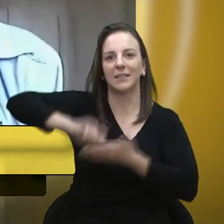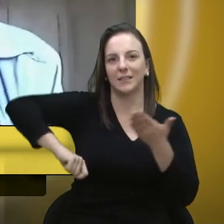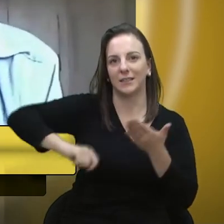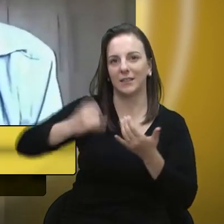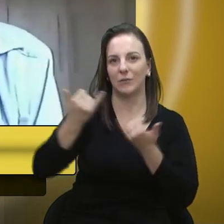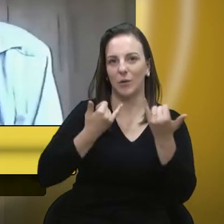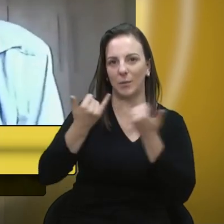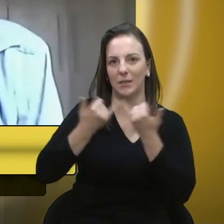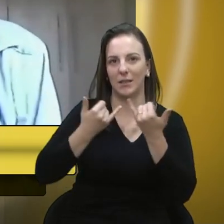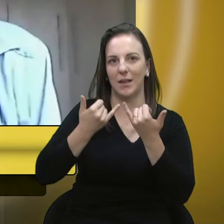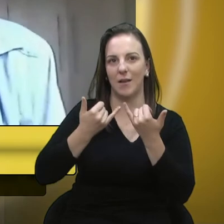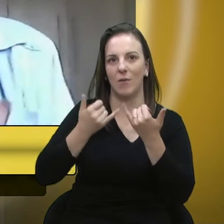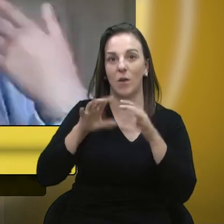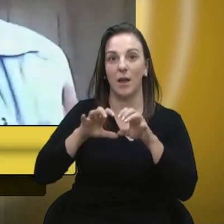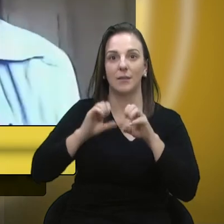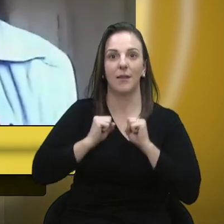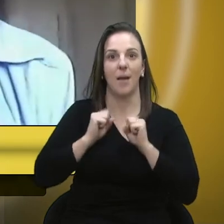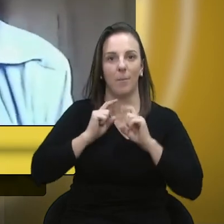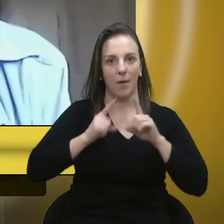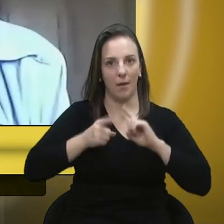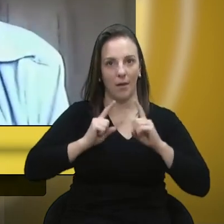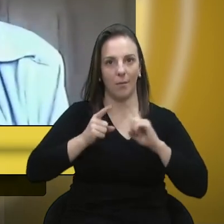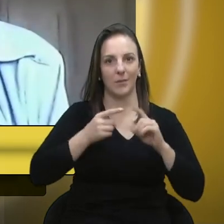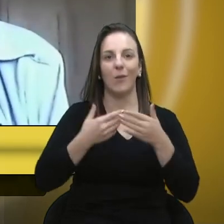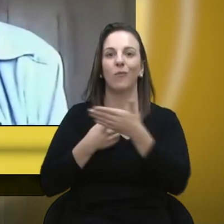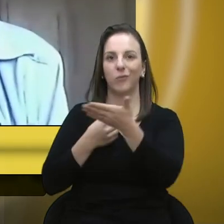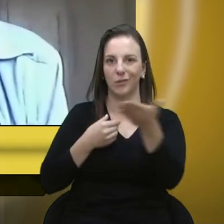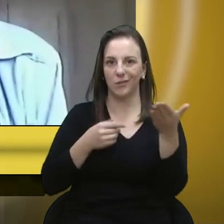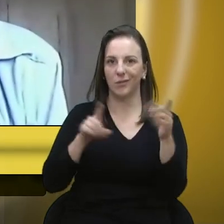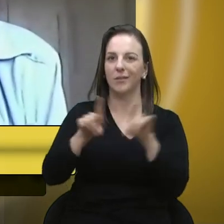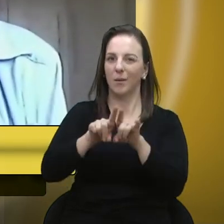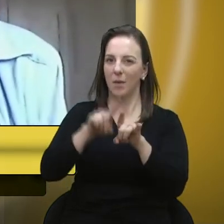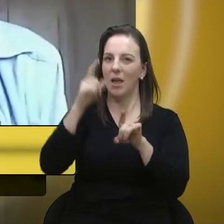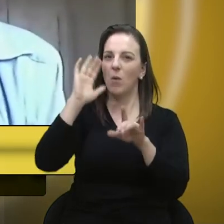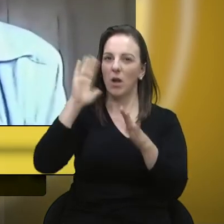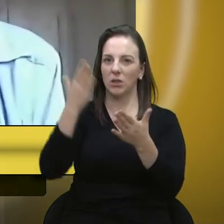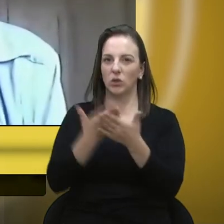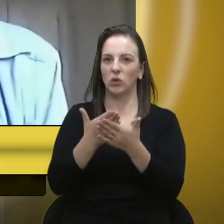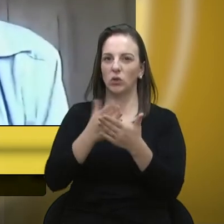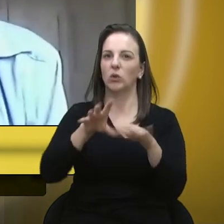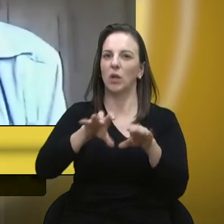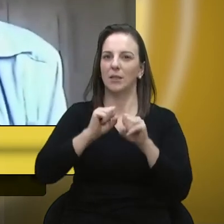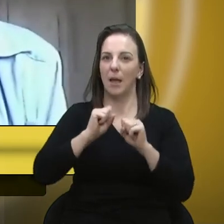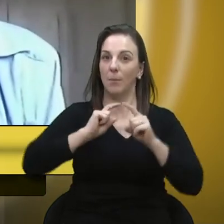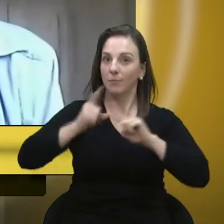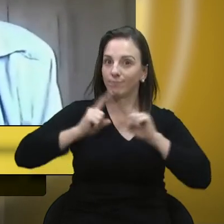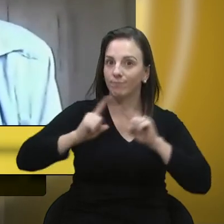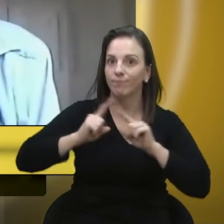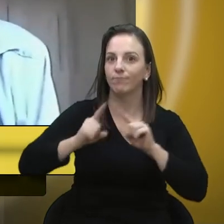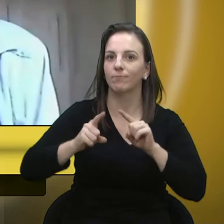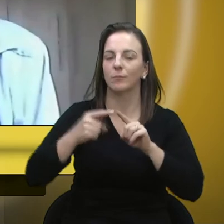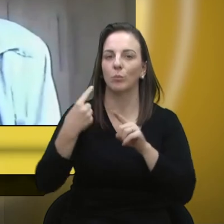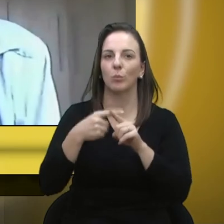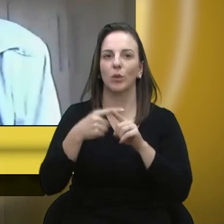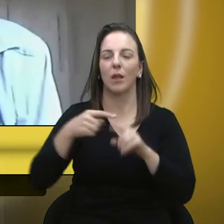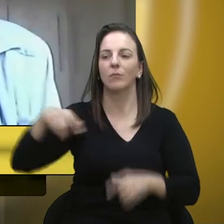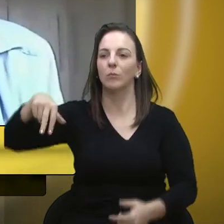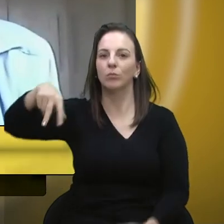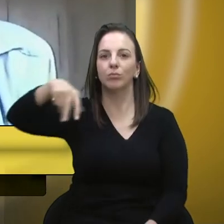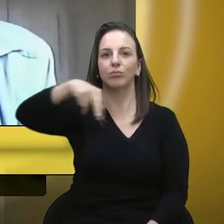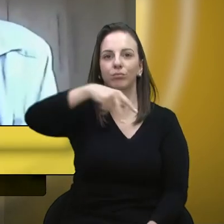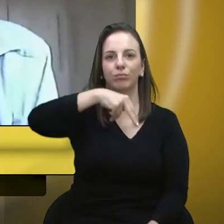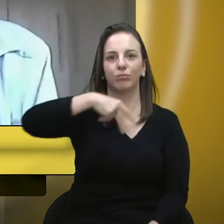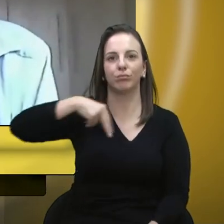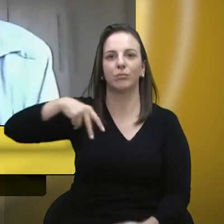recebendo essas reclamações, e sim, muitos de vocês também devem estar tendo acesso, inclusive, por andar no centro da cidade, a gente